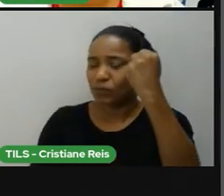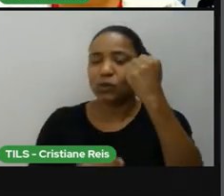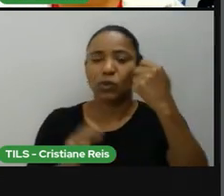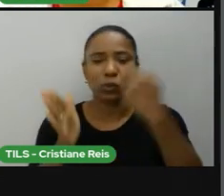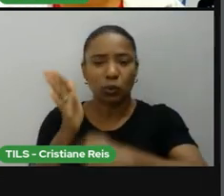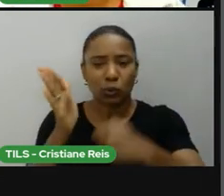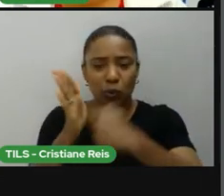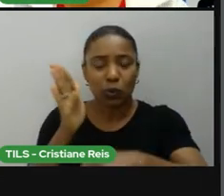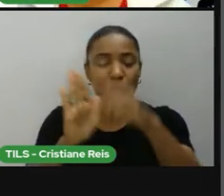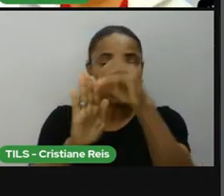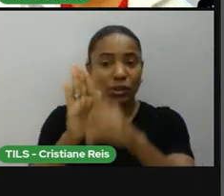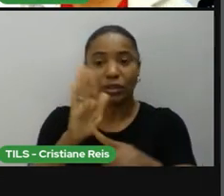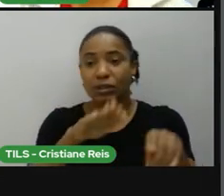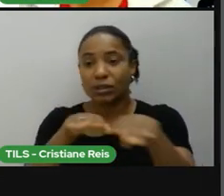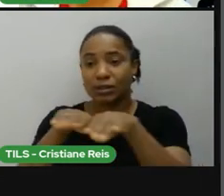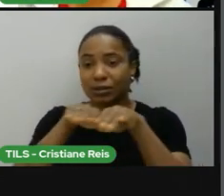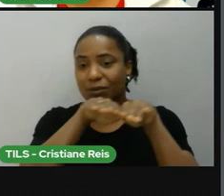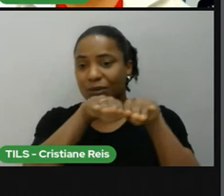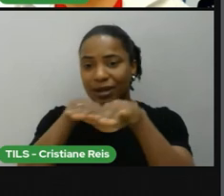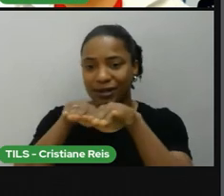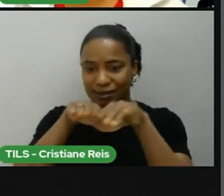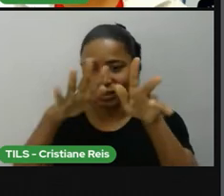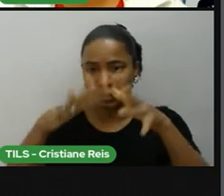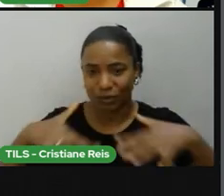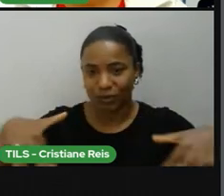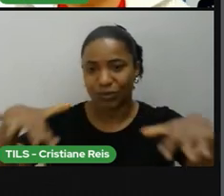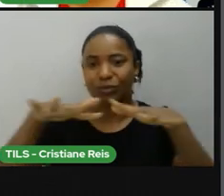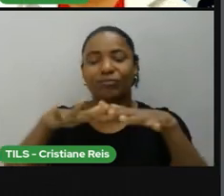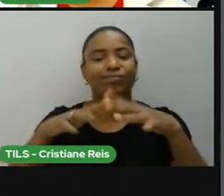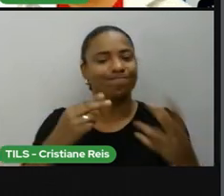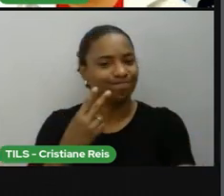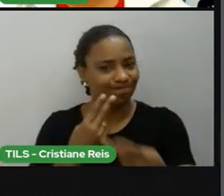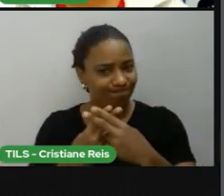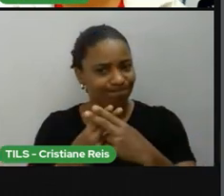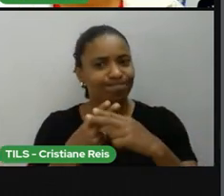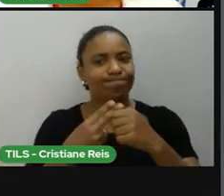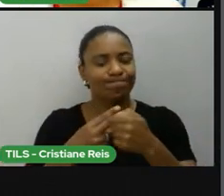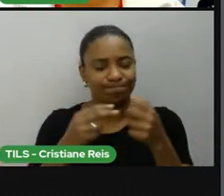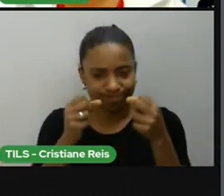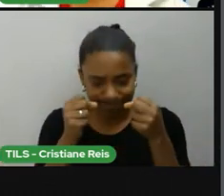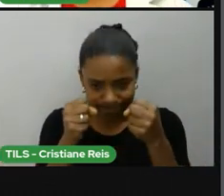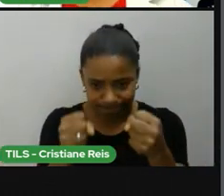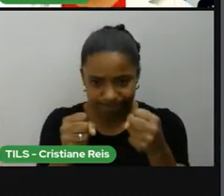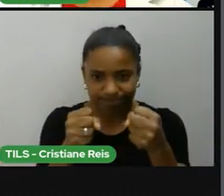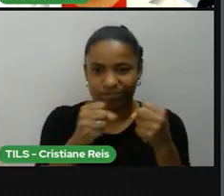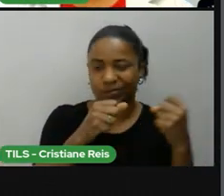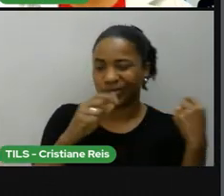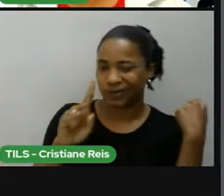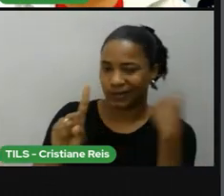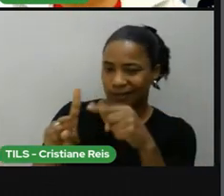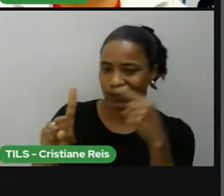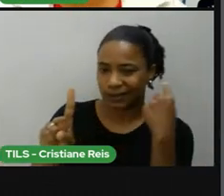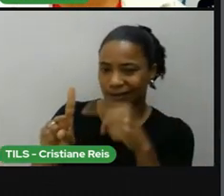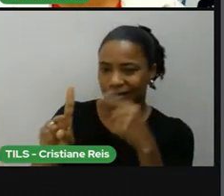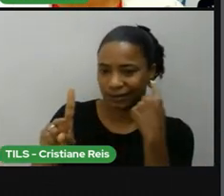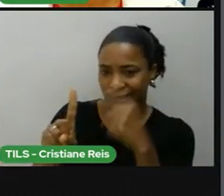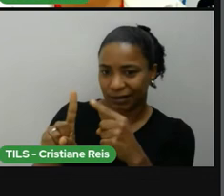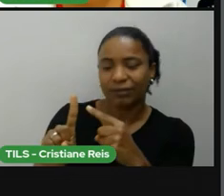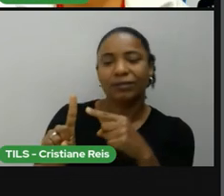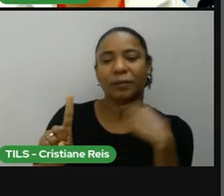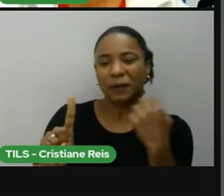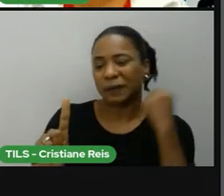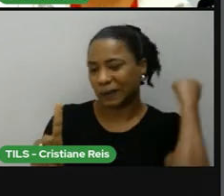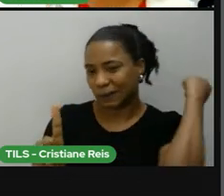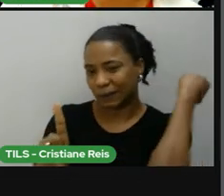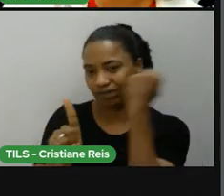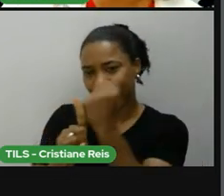todos, ele também foi preso, sofreu vários atentados até que foi assassinado,